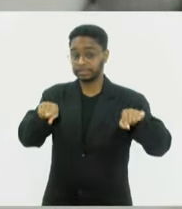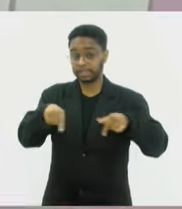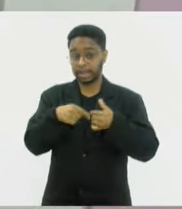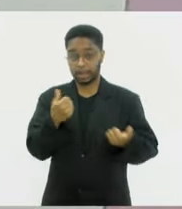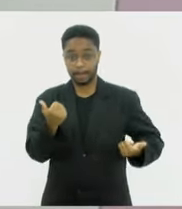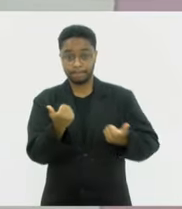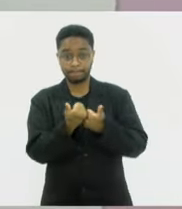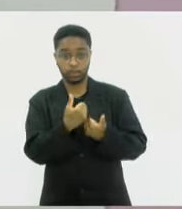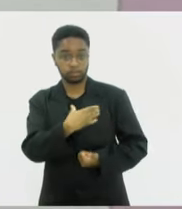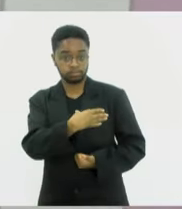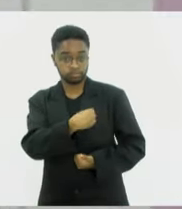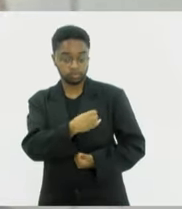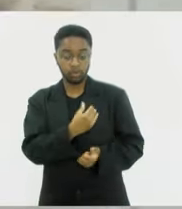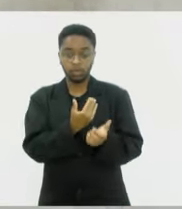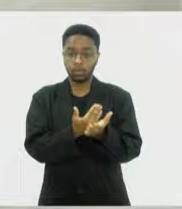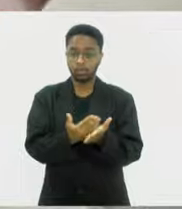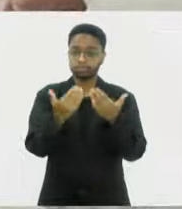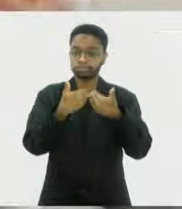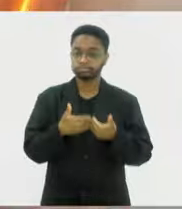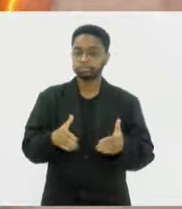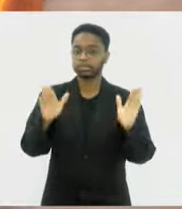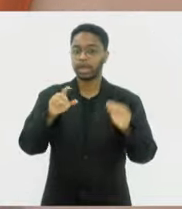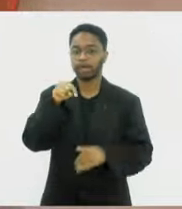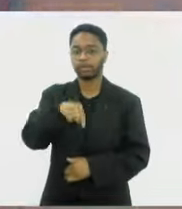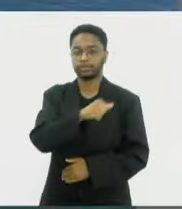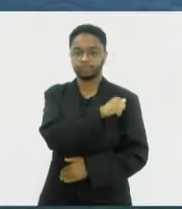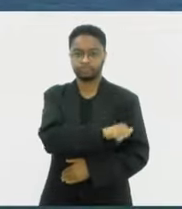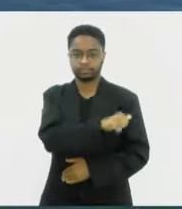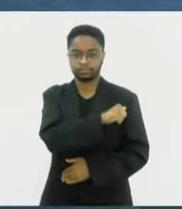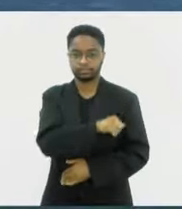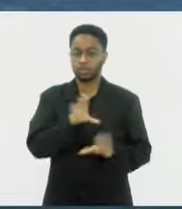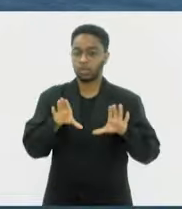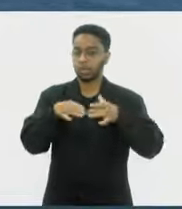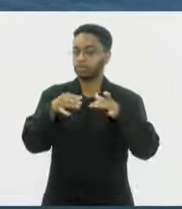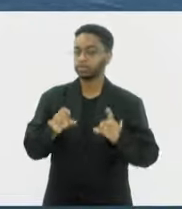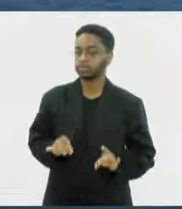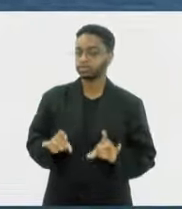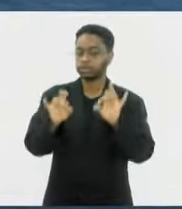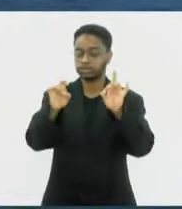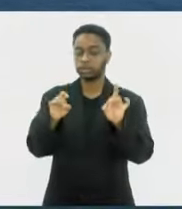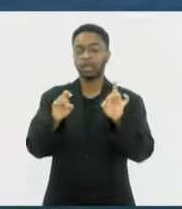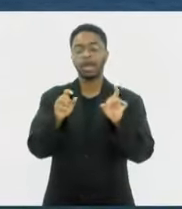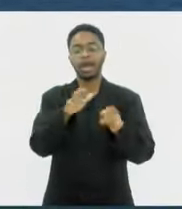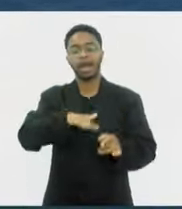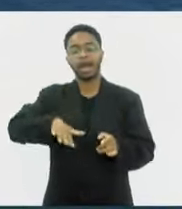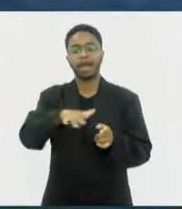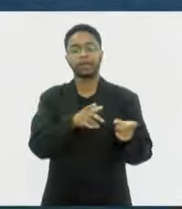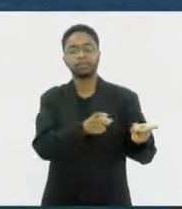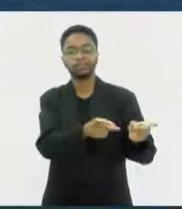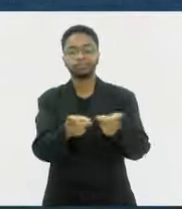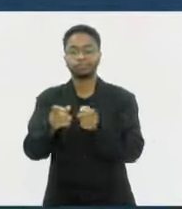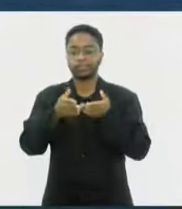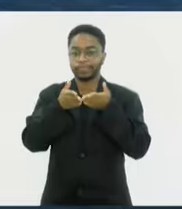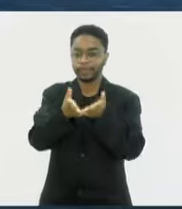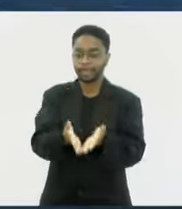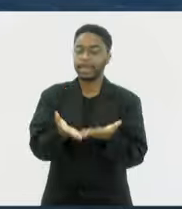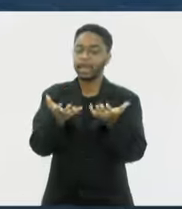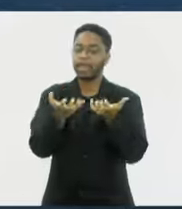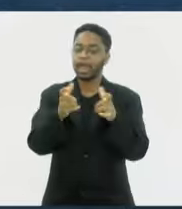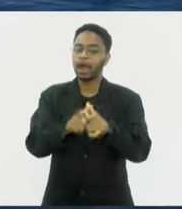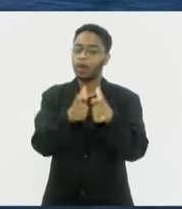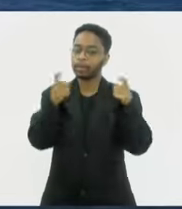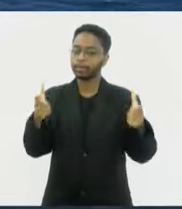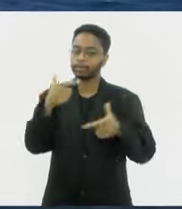amamentação são inauguradas no Rio de Janeiro. Comissão Especial da Indústria Naval quer ampliar a oferta de